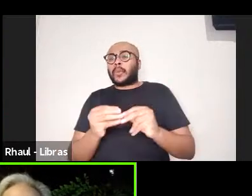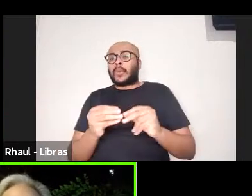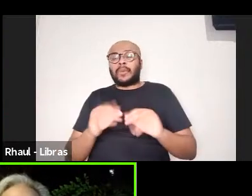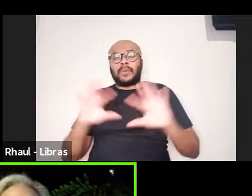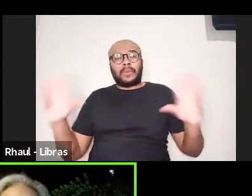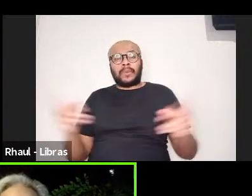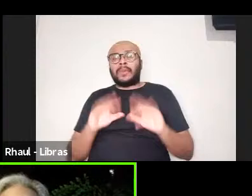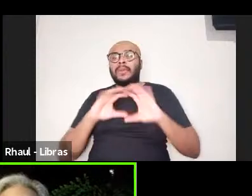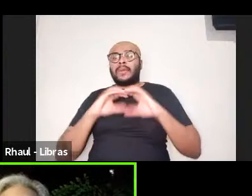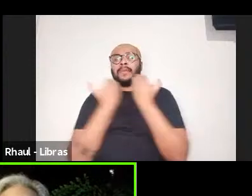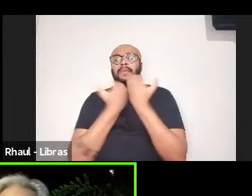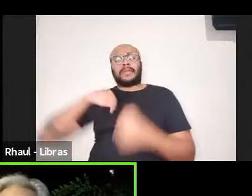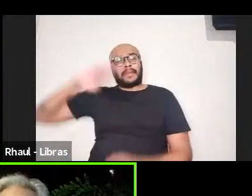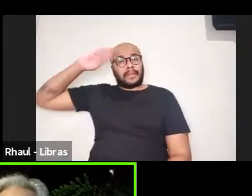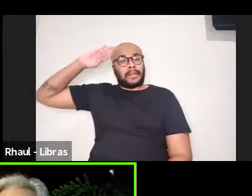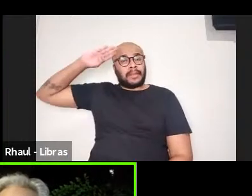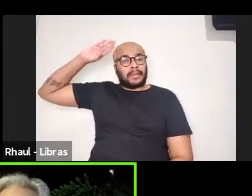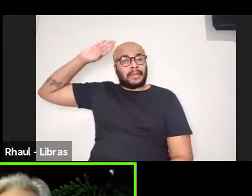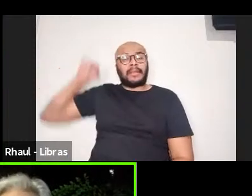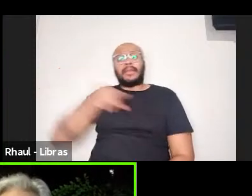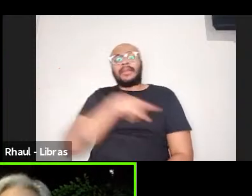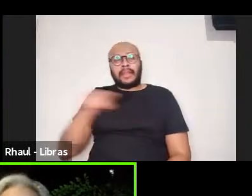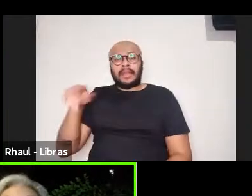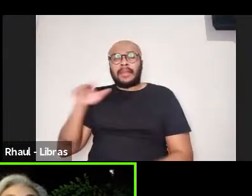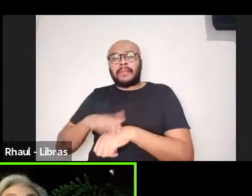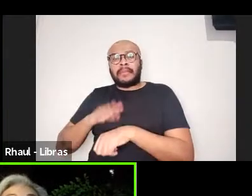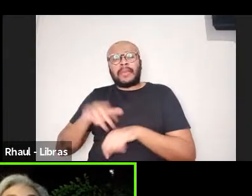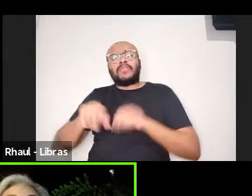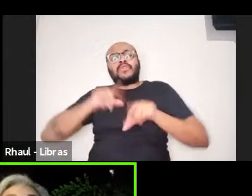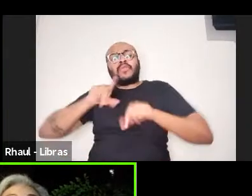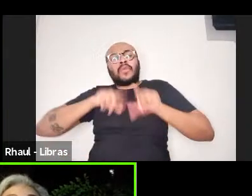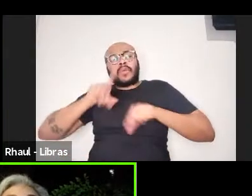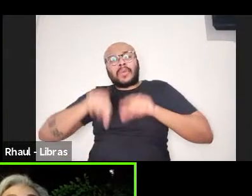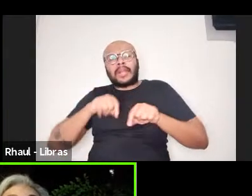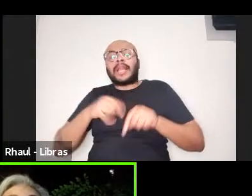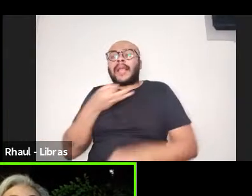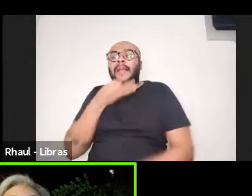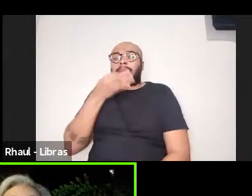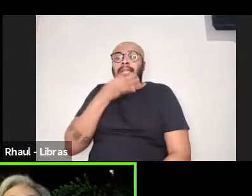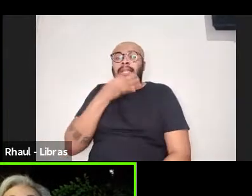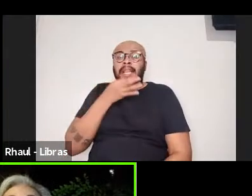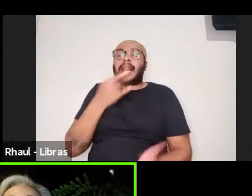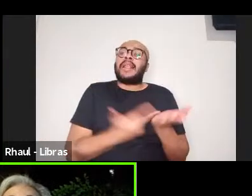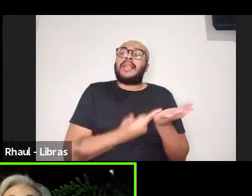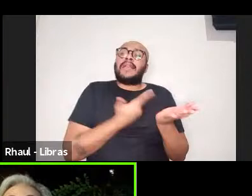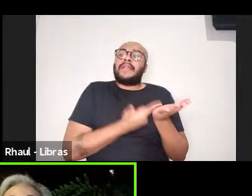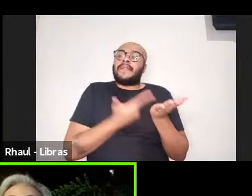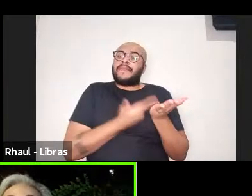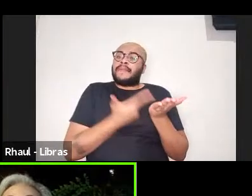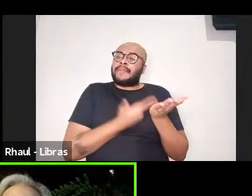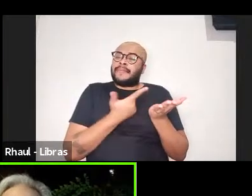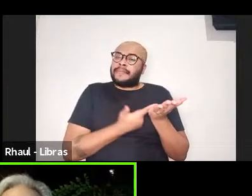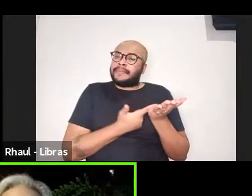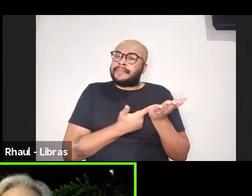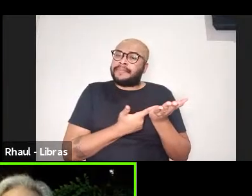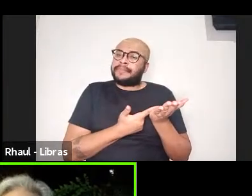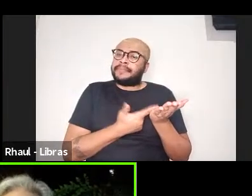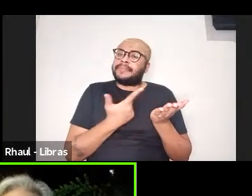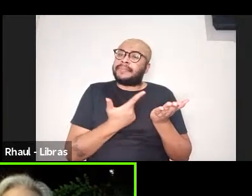acadêmica mesmo, de selecionar e sugerir os livros que a